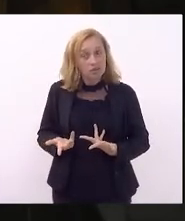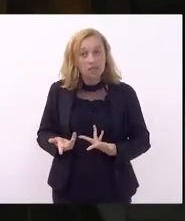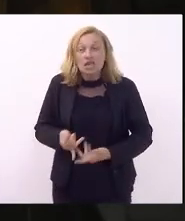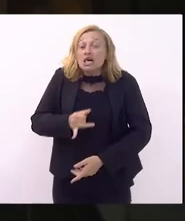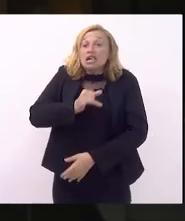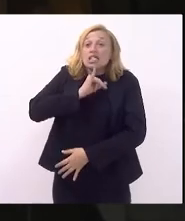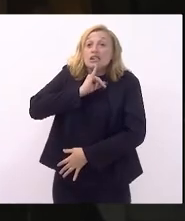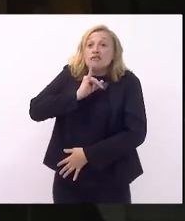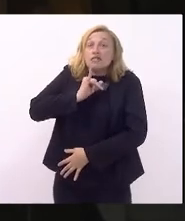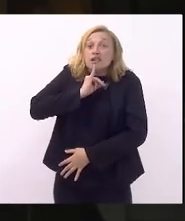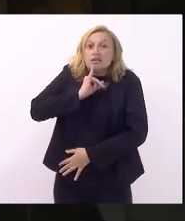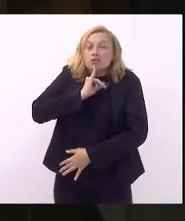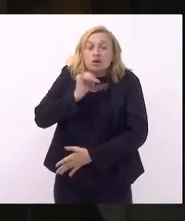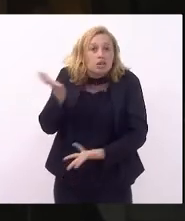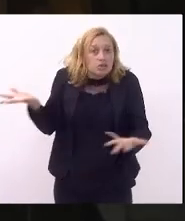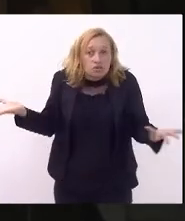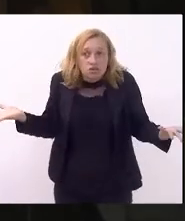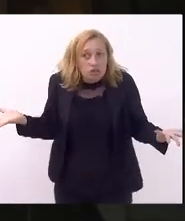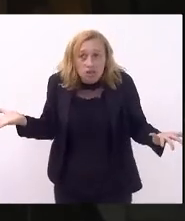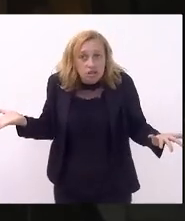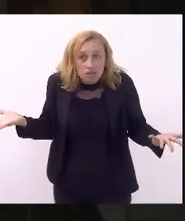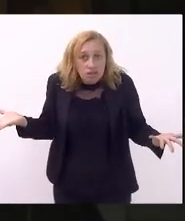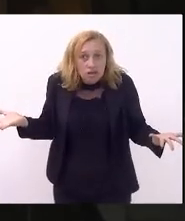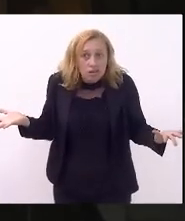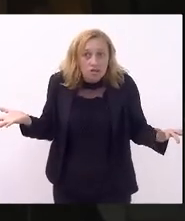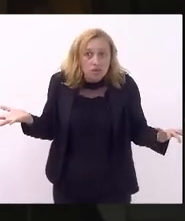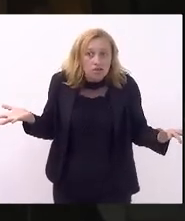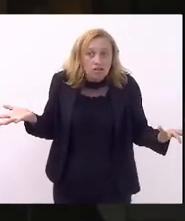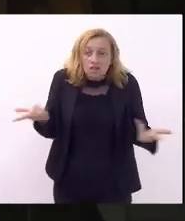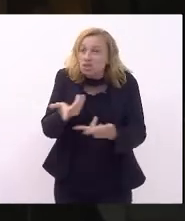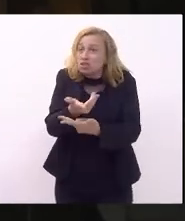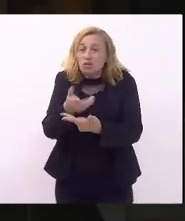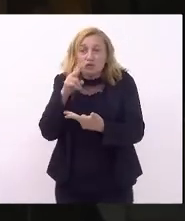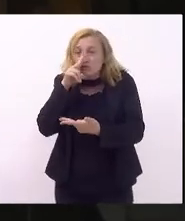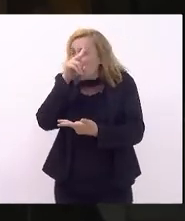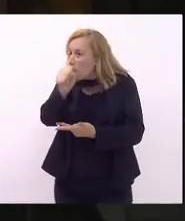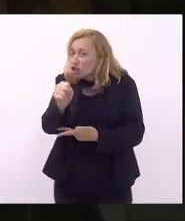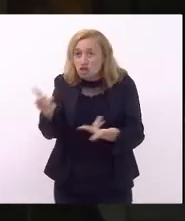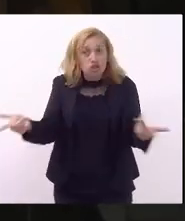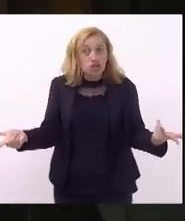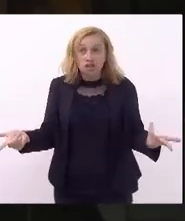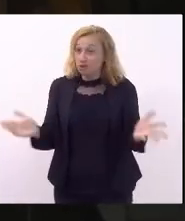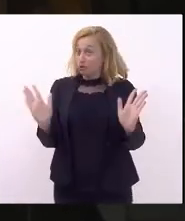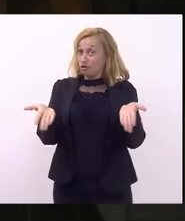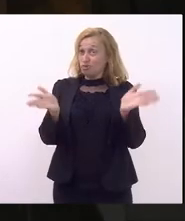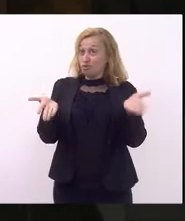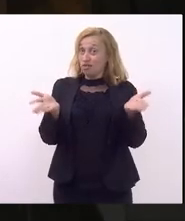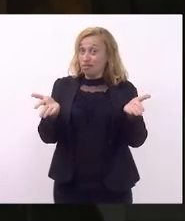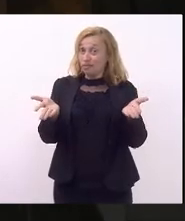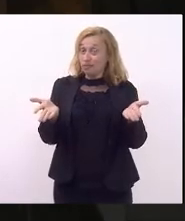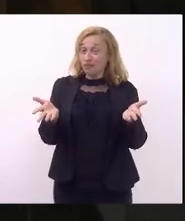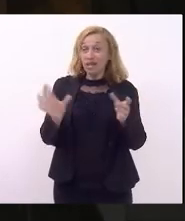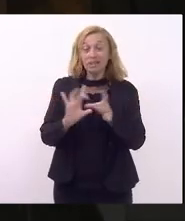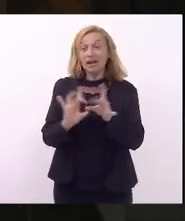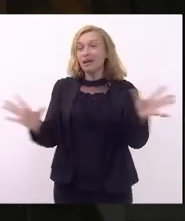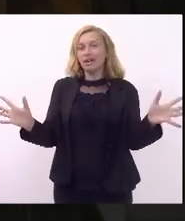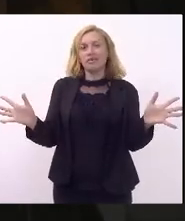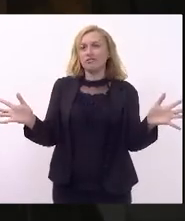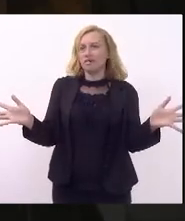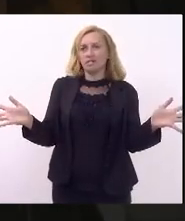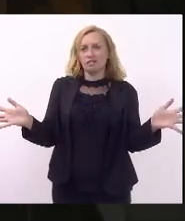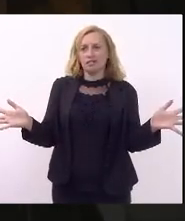coluios que ele tem mostra que são tão fortes que hoje ele está solto mas